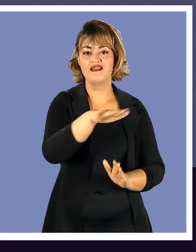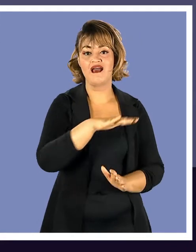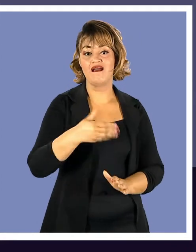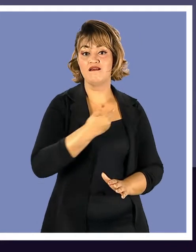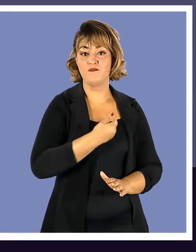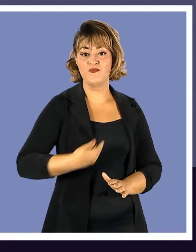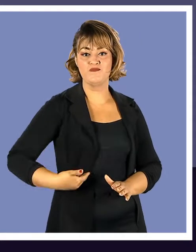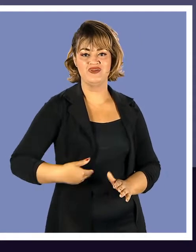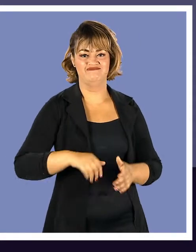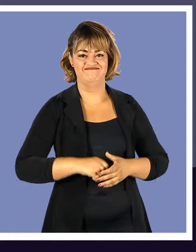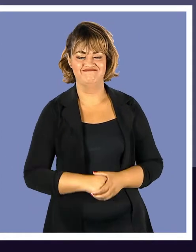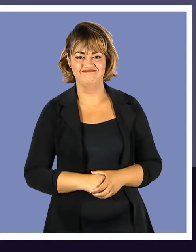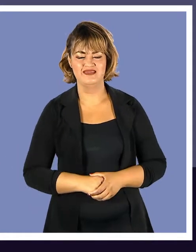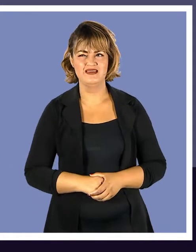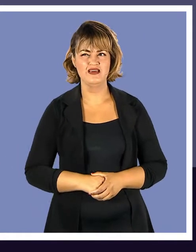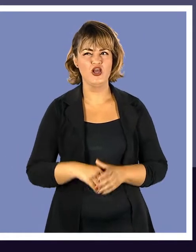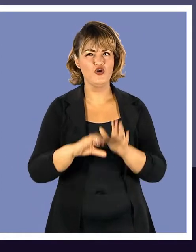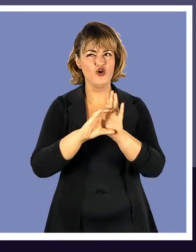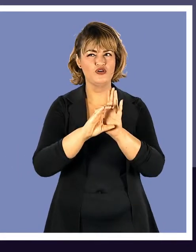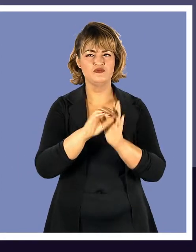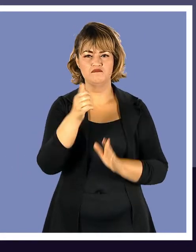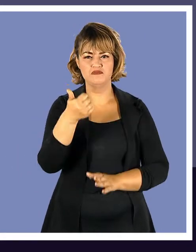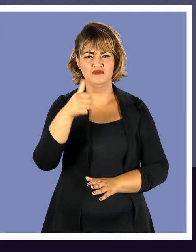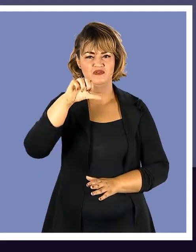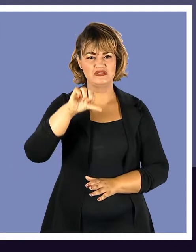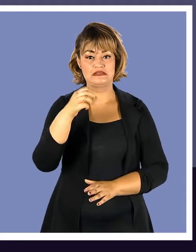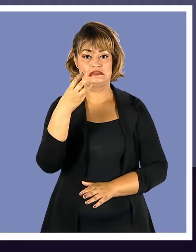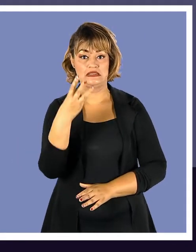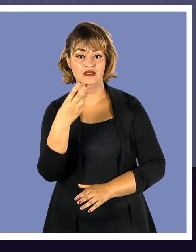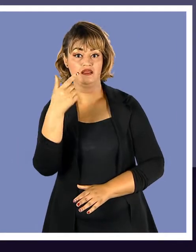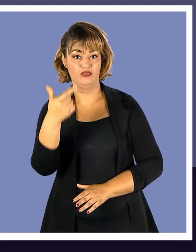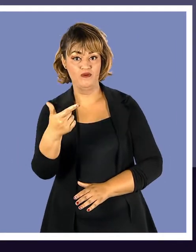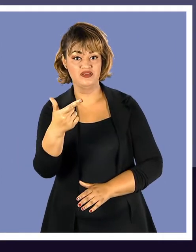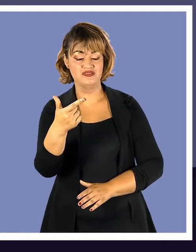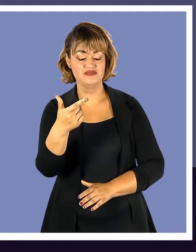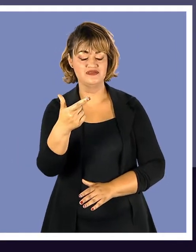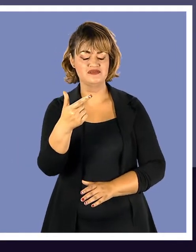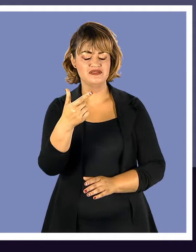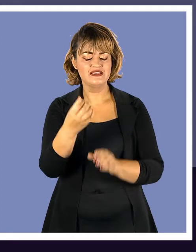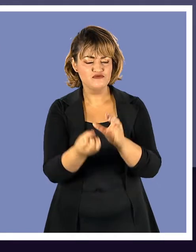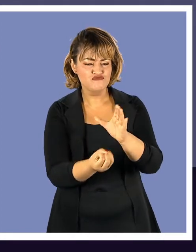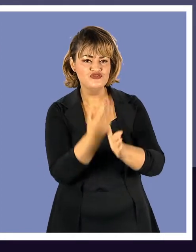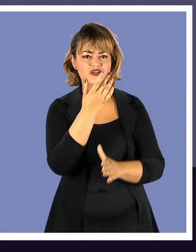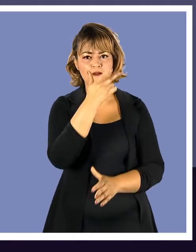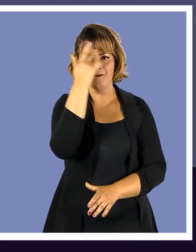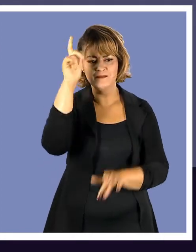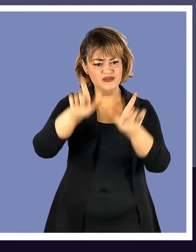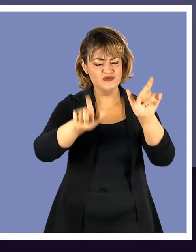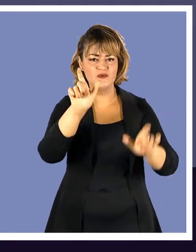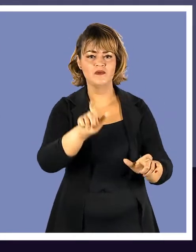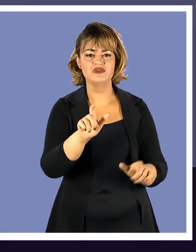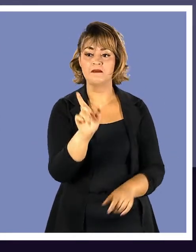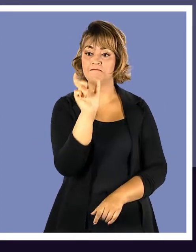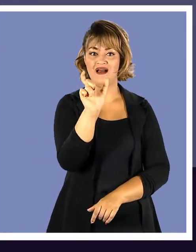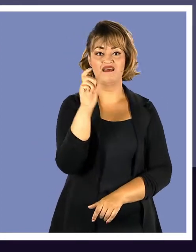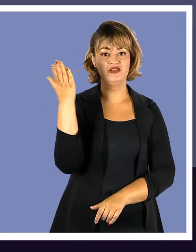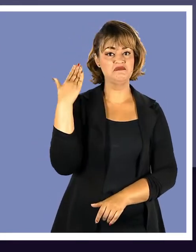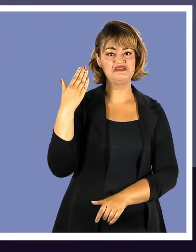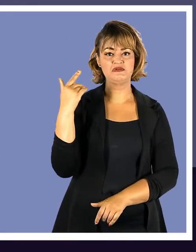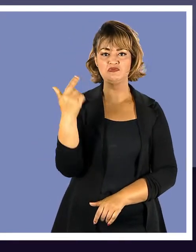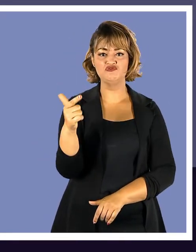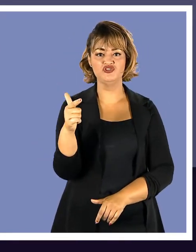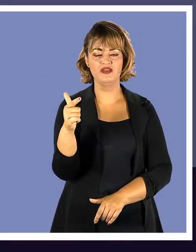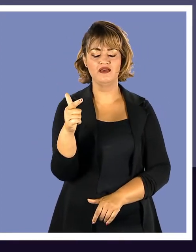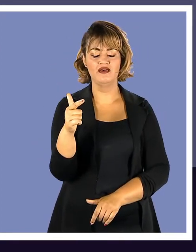desse mundo público. Eu costumo dizer que com o Código de 32 nasceram figuras, nasceram palavras que não existiam.